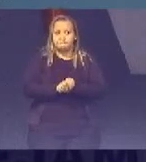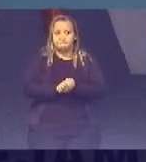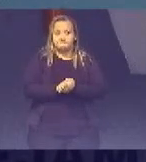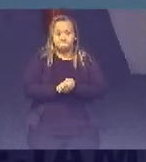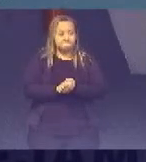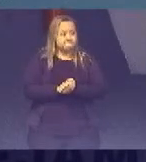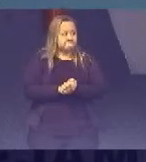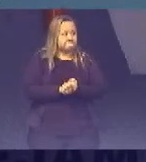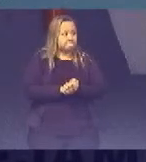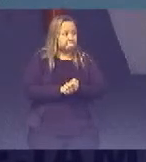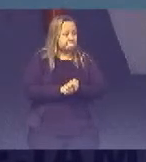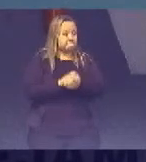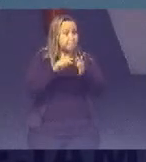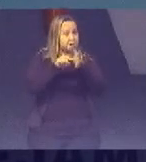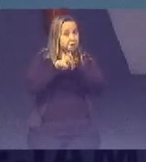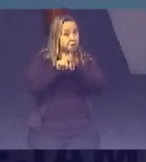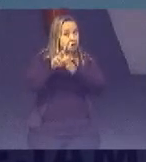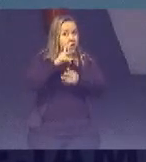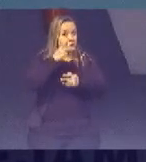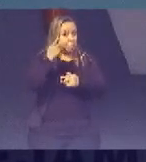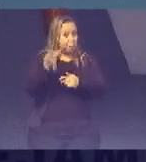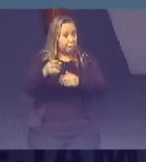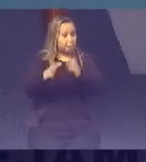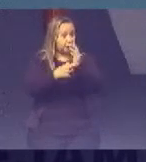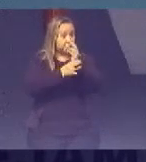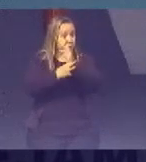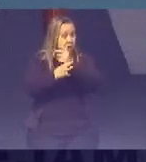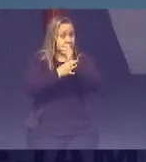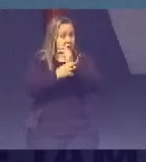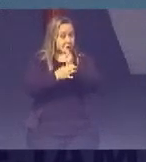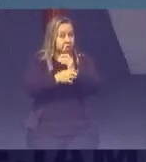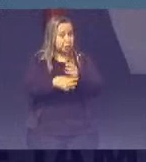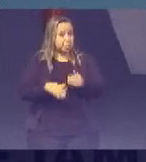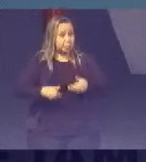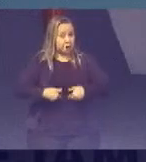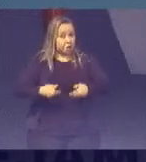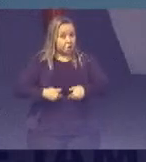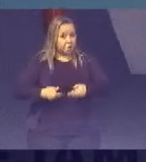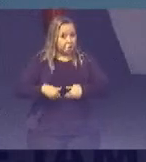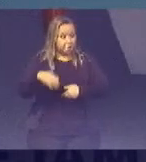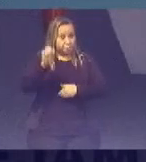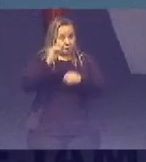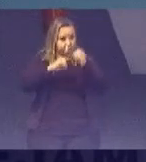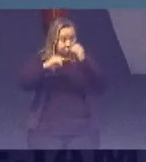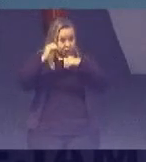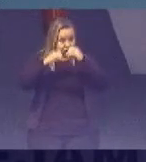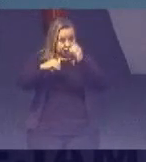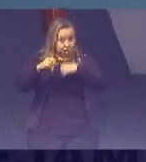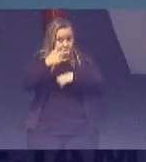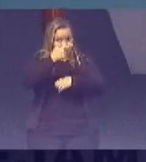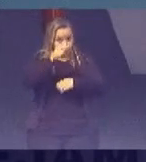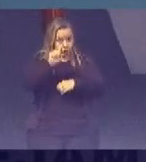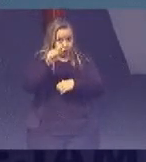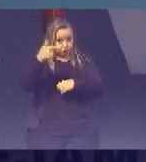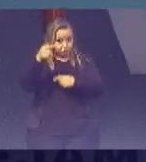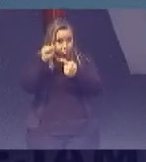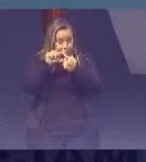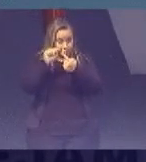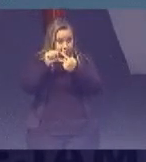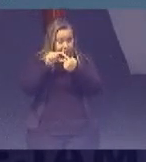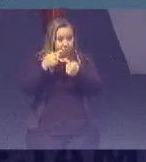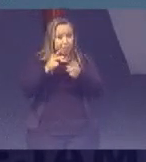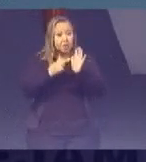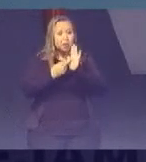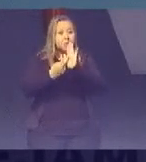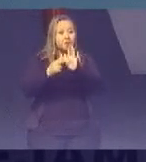Da questão Da segurança Alimentar Da fome zero Então e a meta 2.2 Ela se refere A acabar